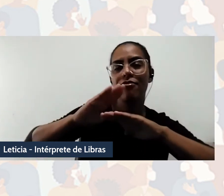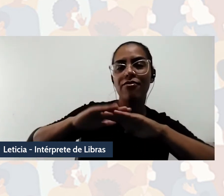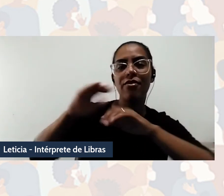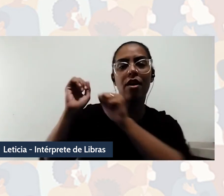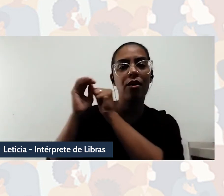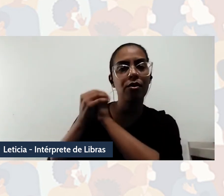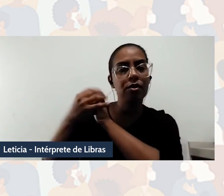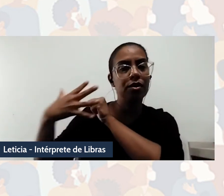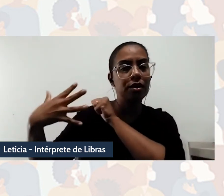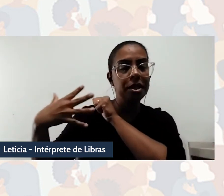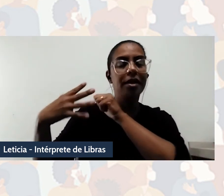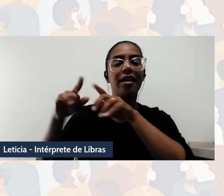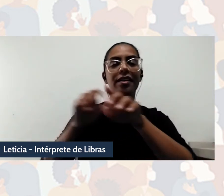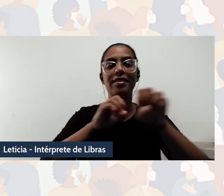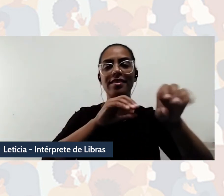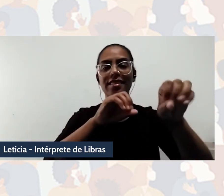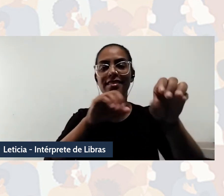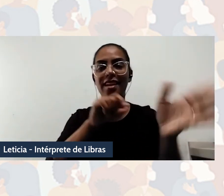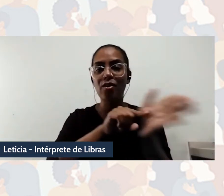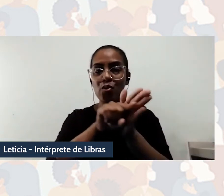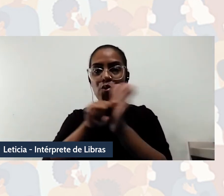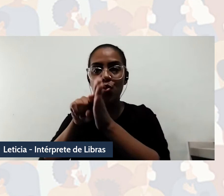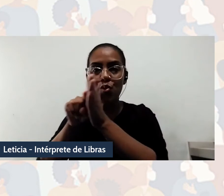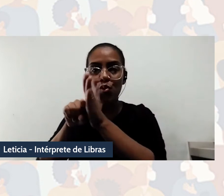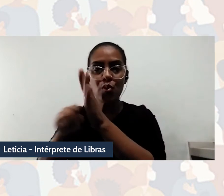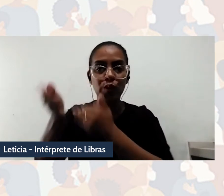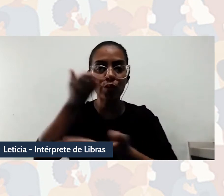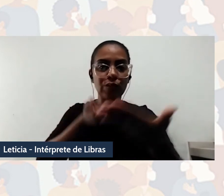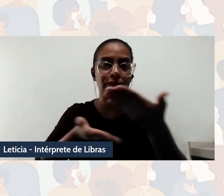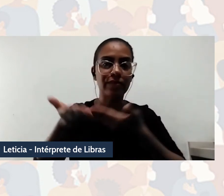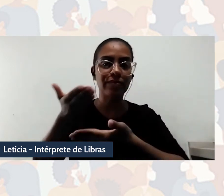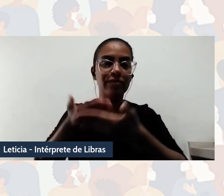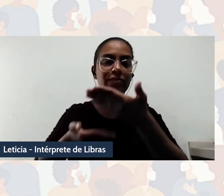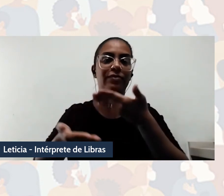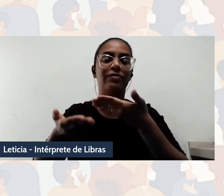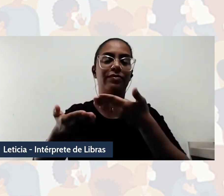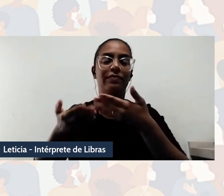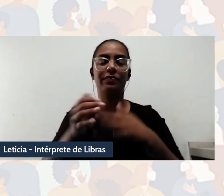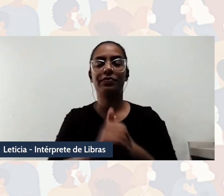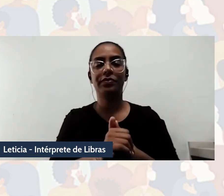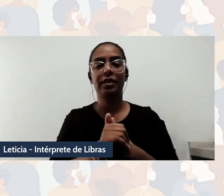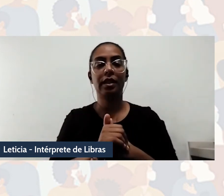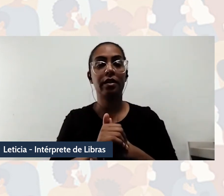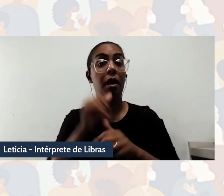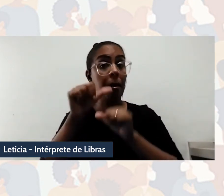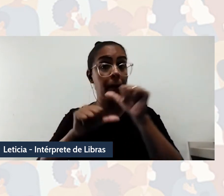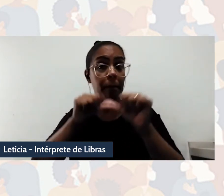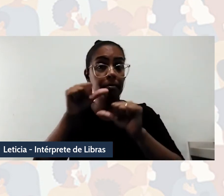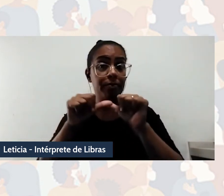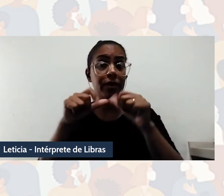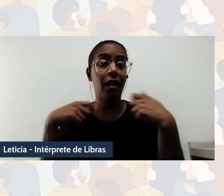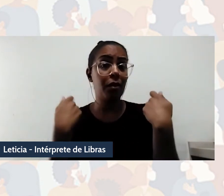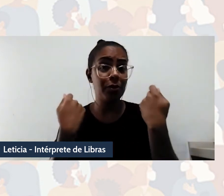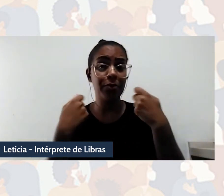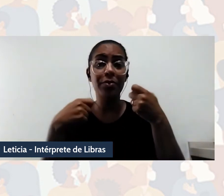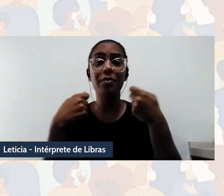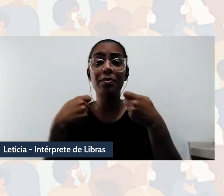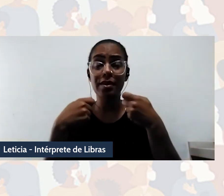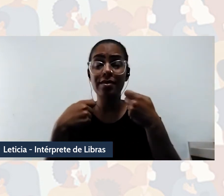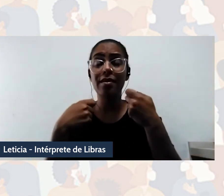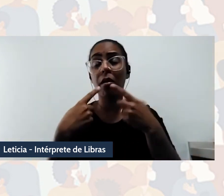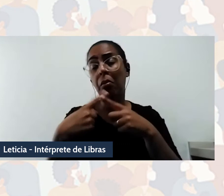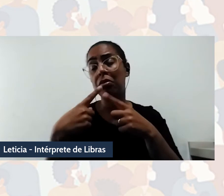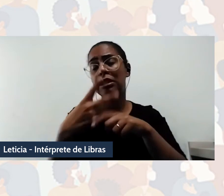e na pesquisa no campo aplicado. São mudanças que têm a ver com essa proposição de epistemas outras,